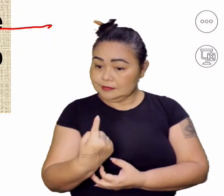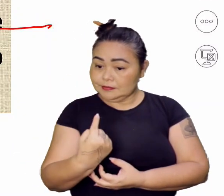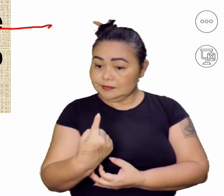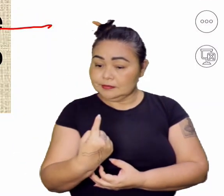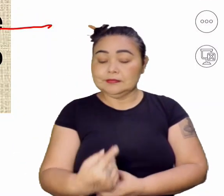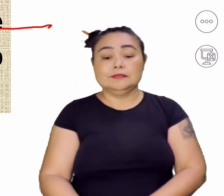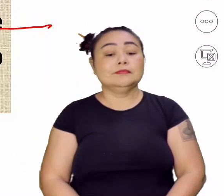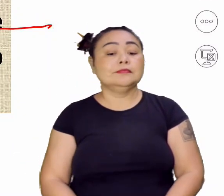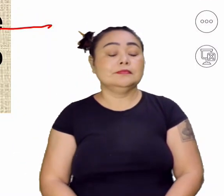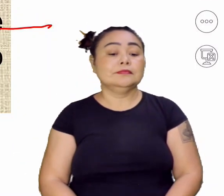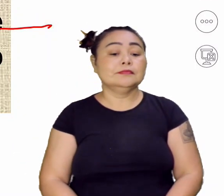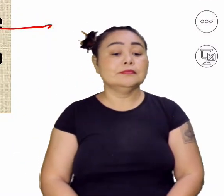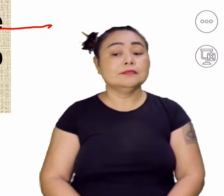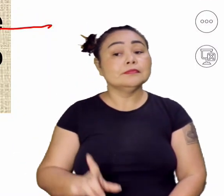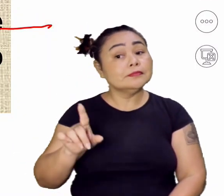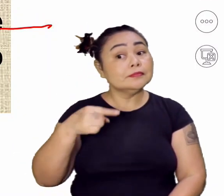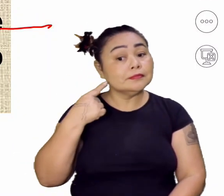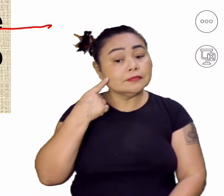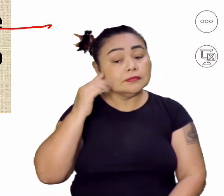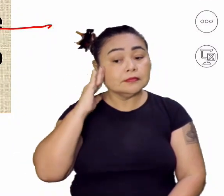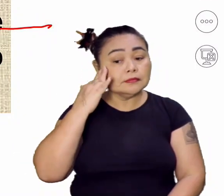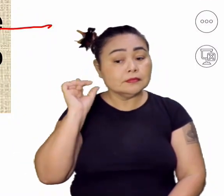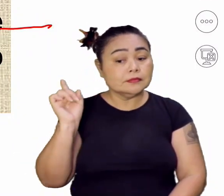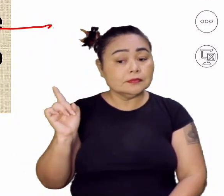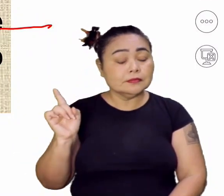Aí, eu quero que vocês entendam.